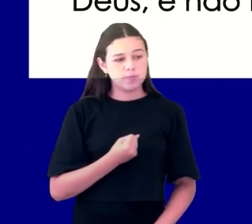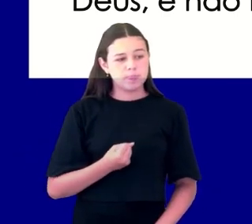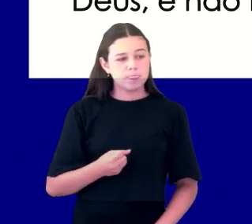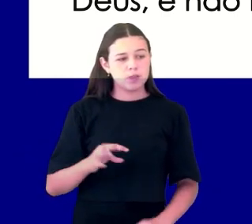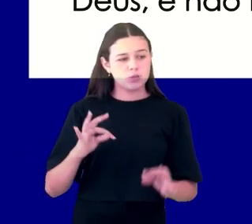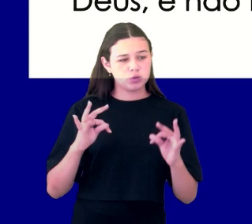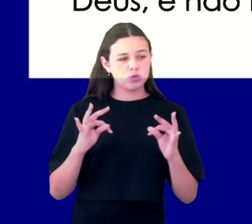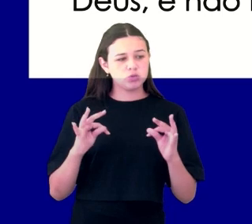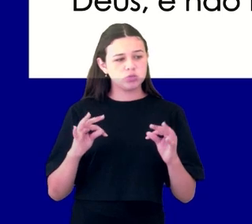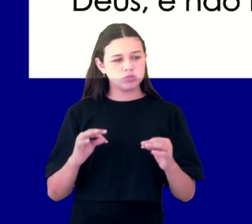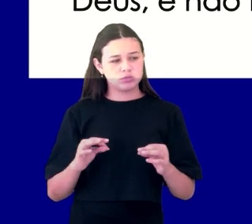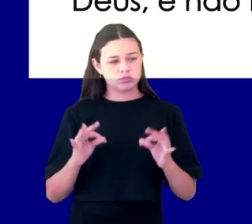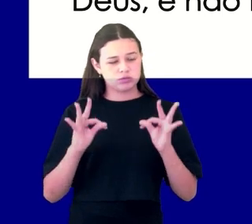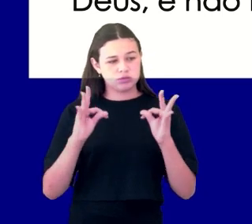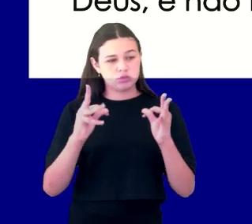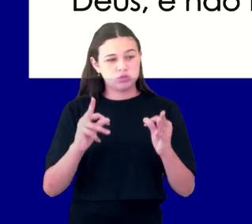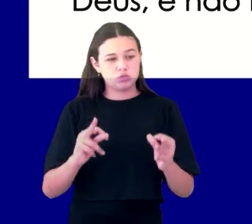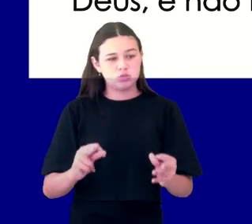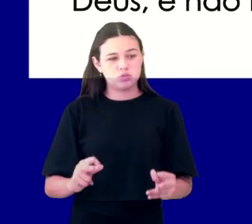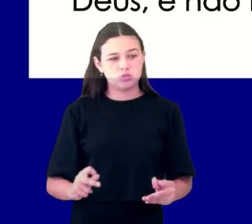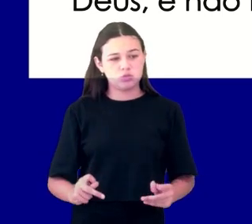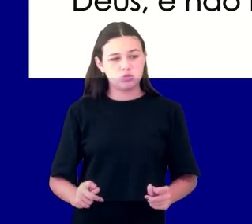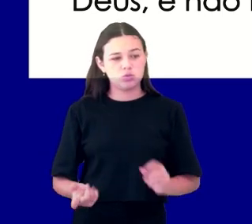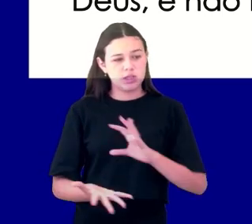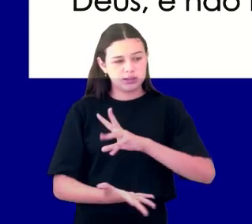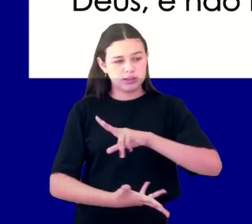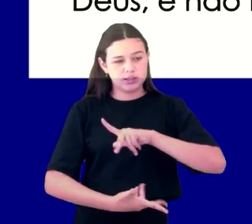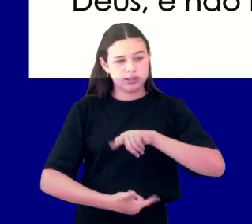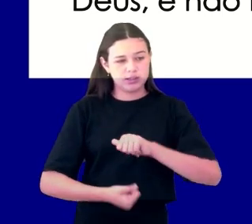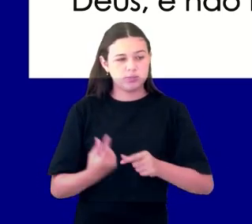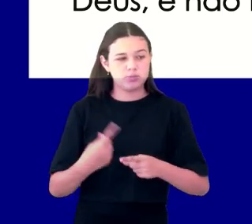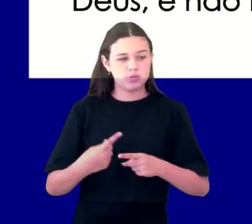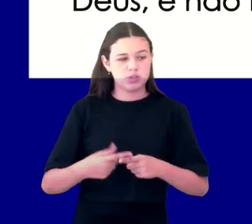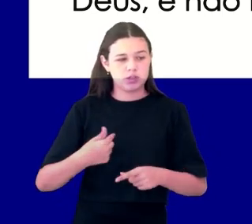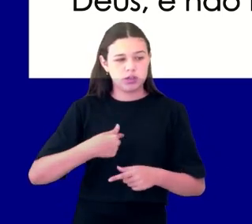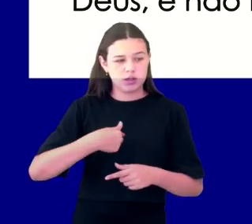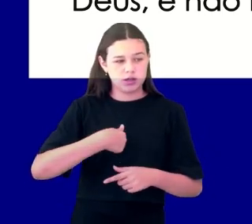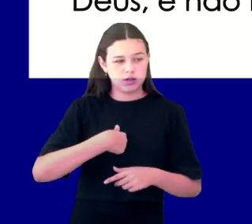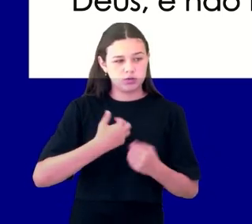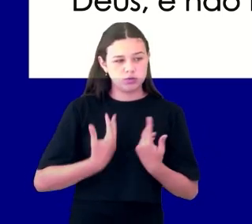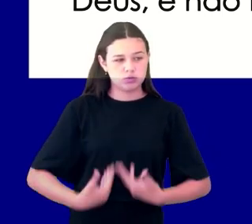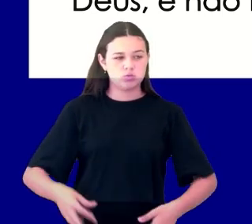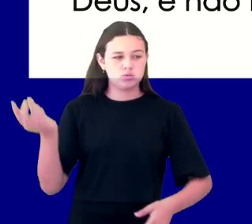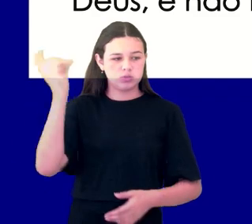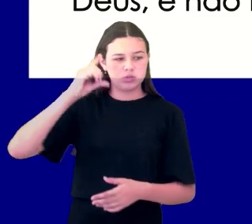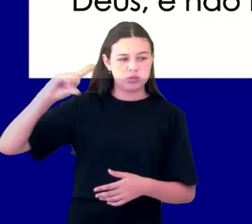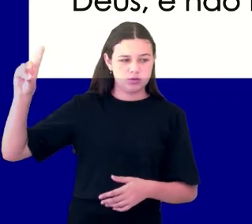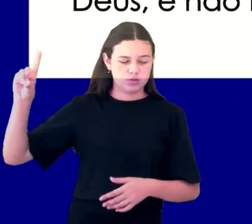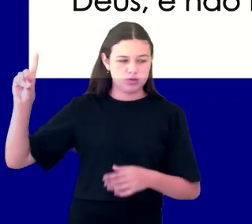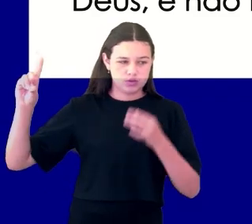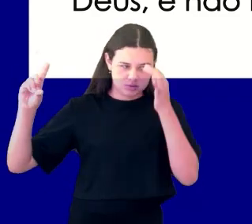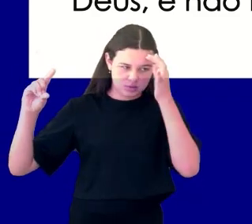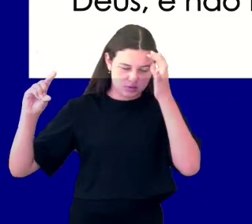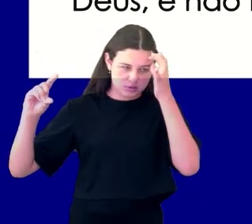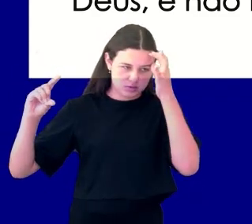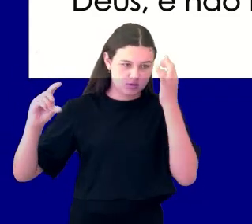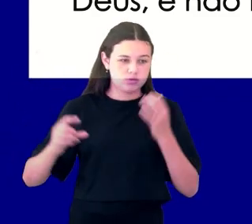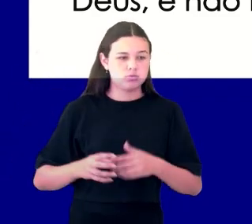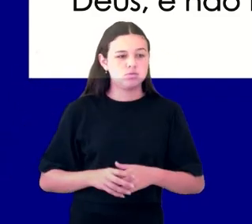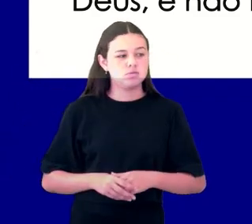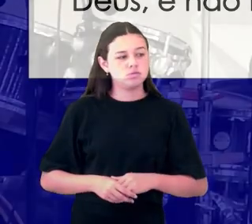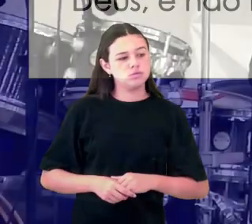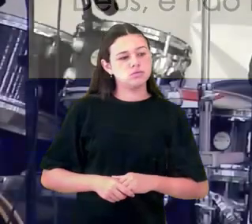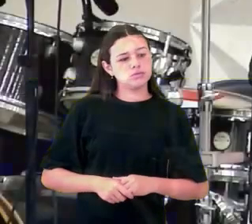capítulo só, tantas expressões semelhantes, tantas declarações que falam da unicidade de Deus,